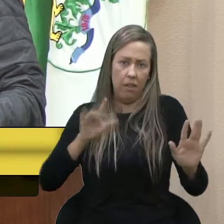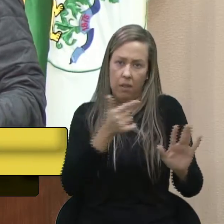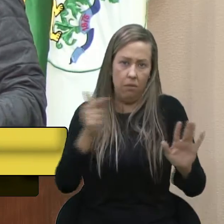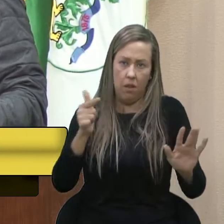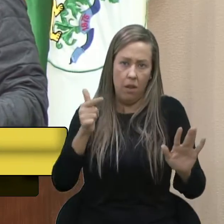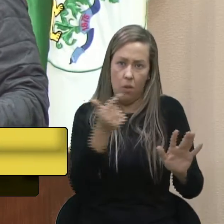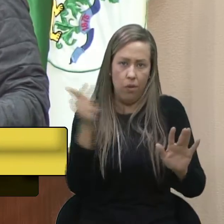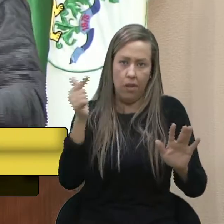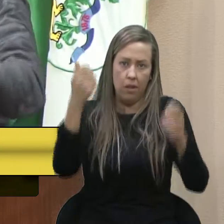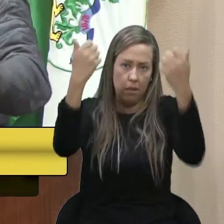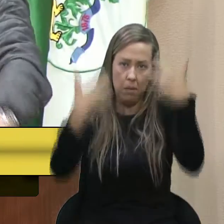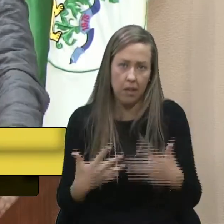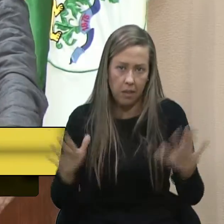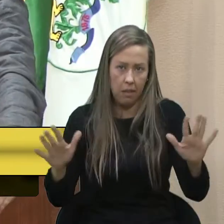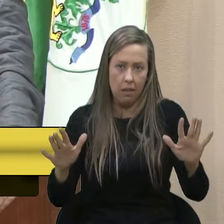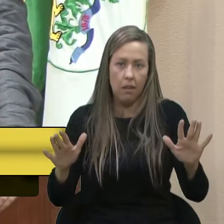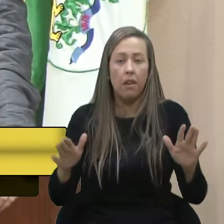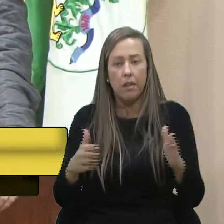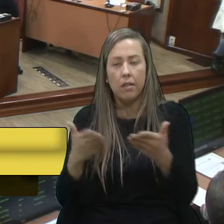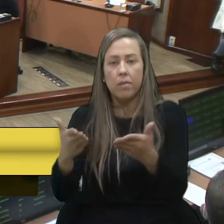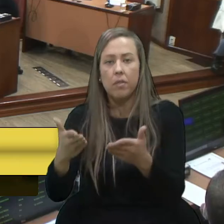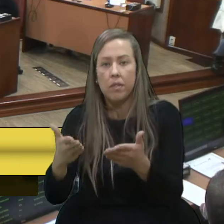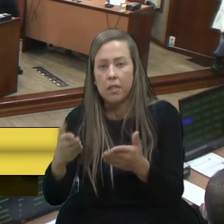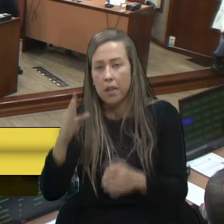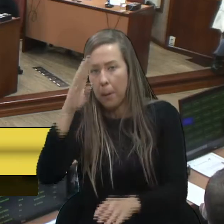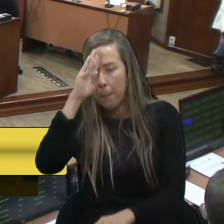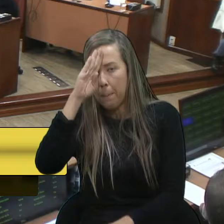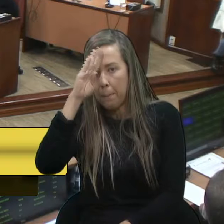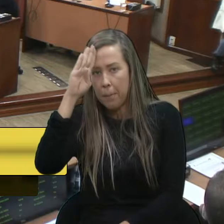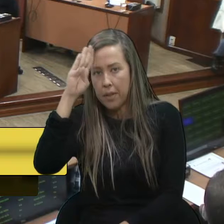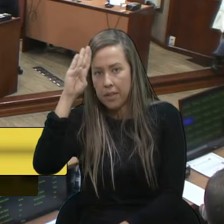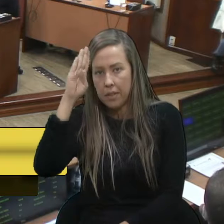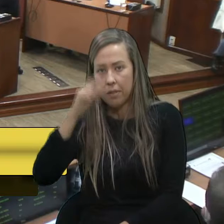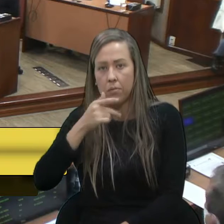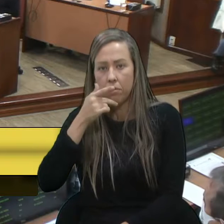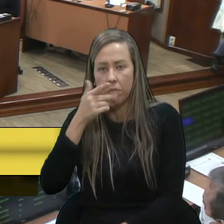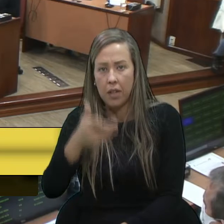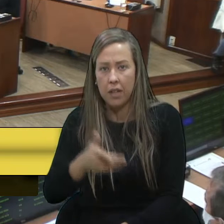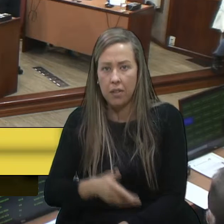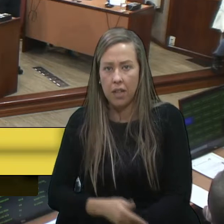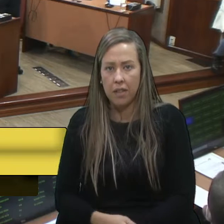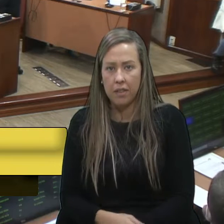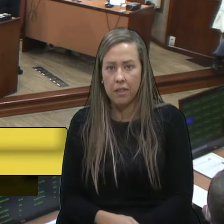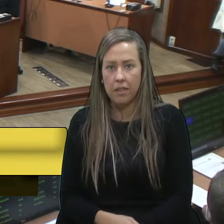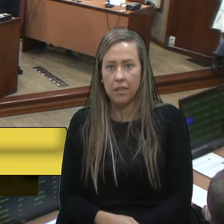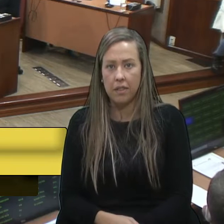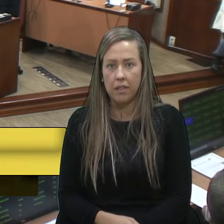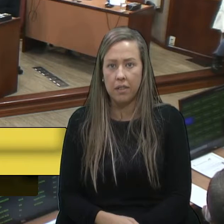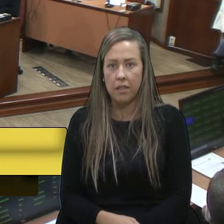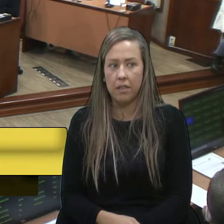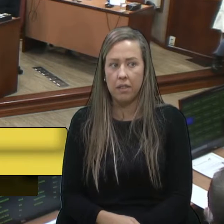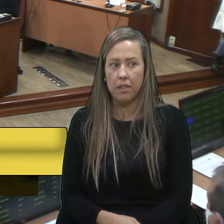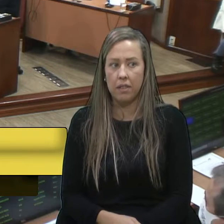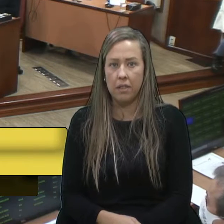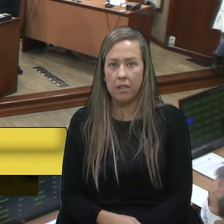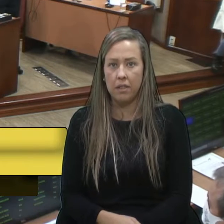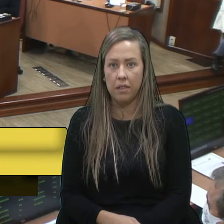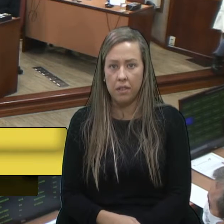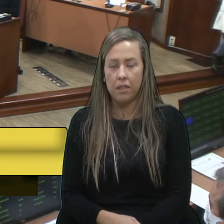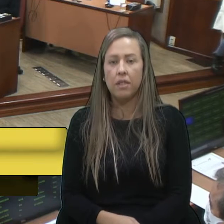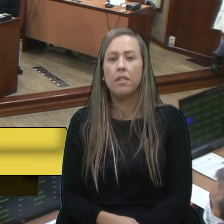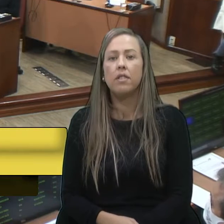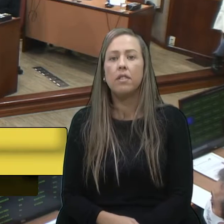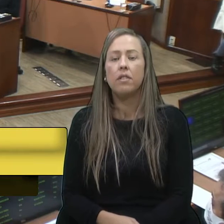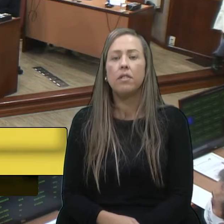explicação. Só parte, vereador Marcon. Obrigado, vereador Bortola. bom lembrar que nessa mesma edição,